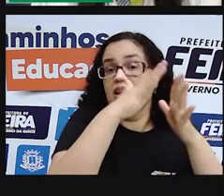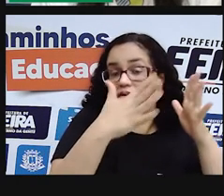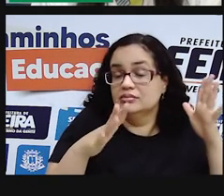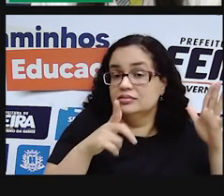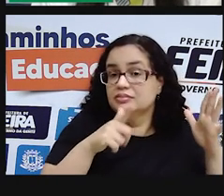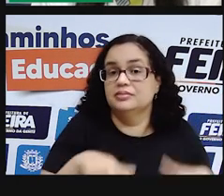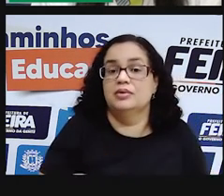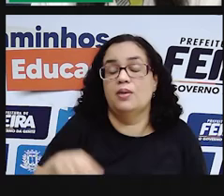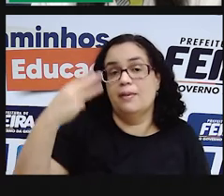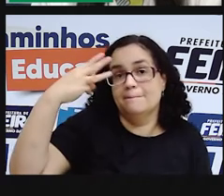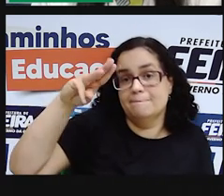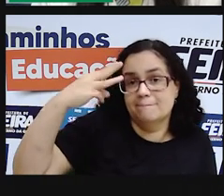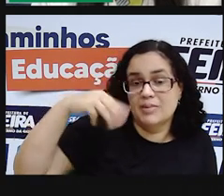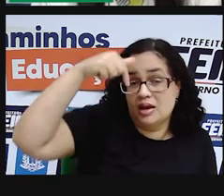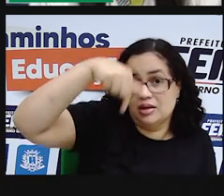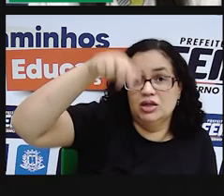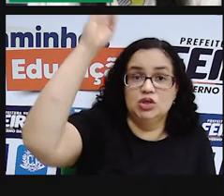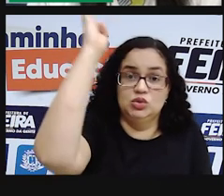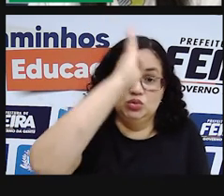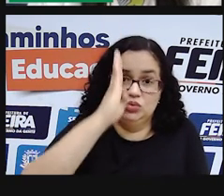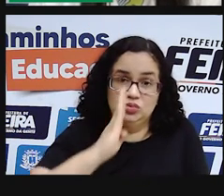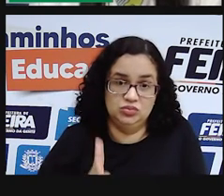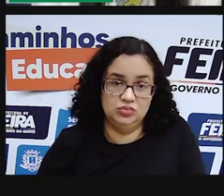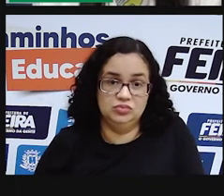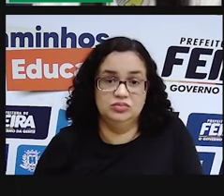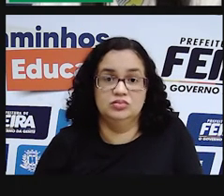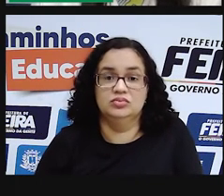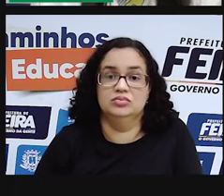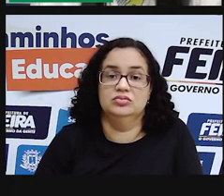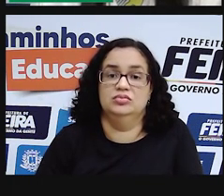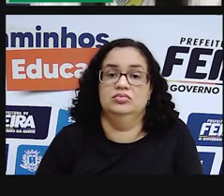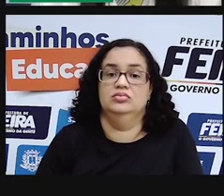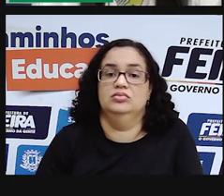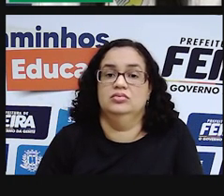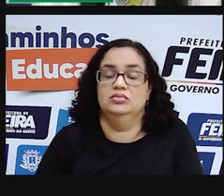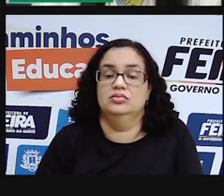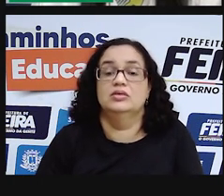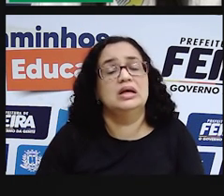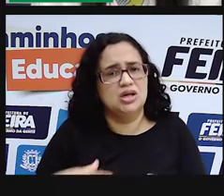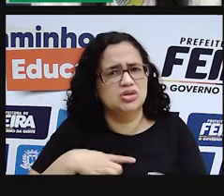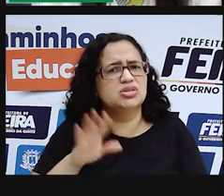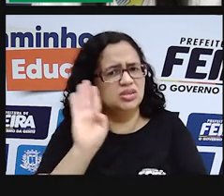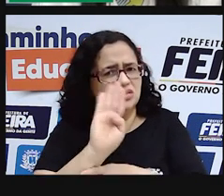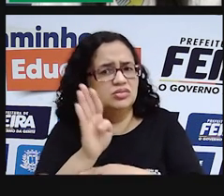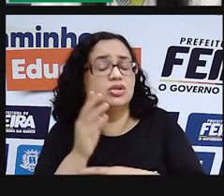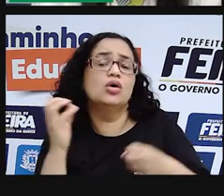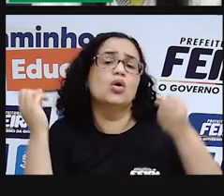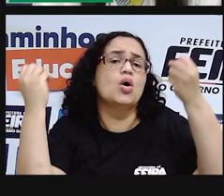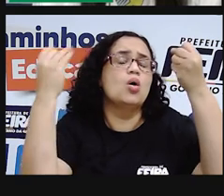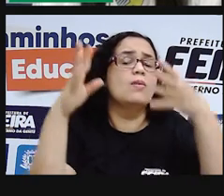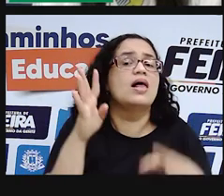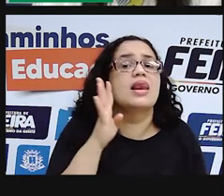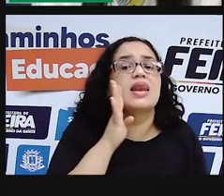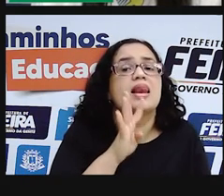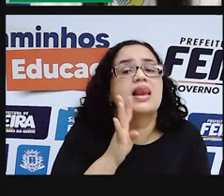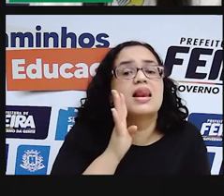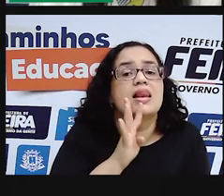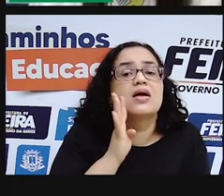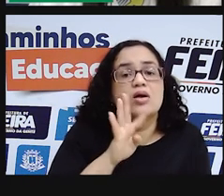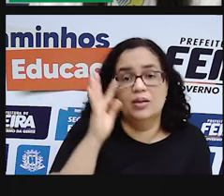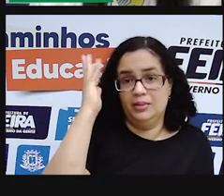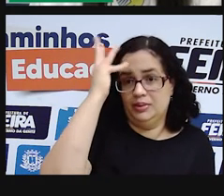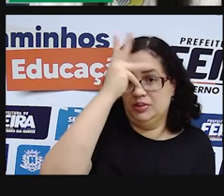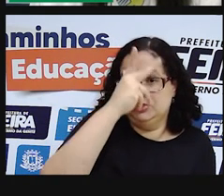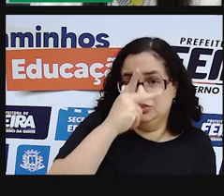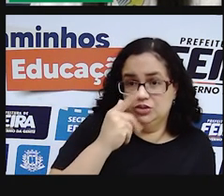Maranhenses, no Maranhão, fica aqui no Brasil. Eu acho que deveria estar naquele vídeo também ali, mostrando como é interessante e como é